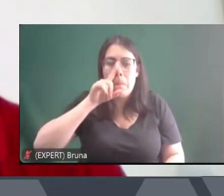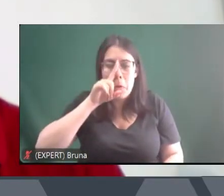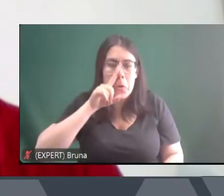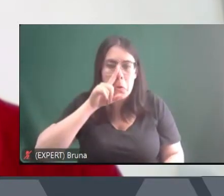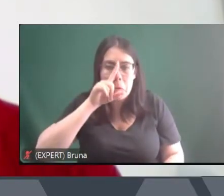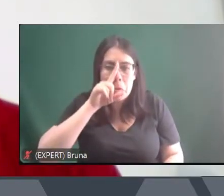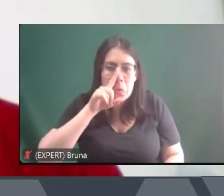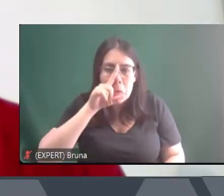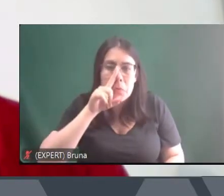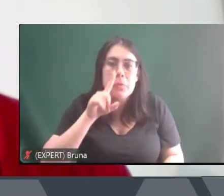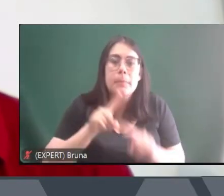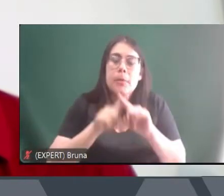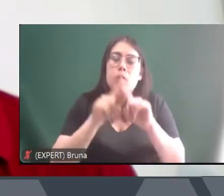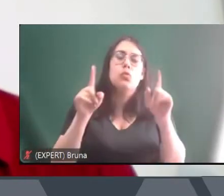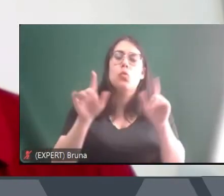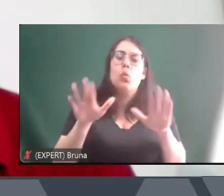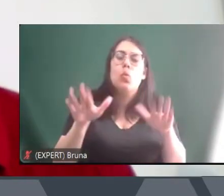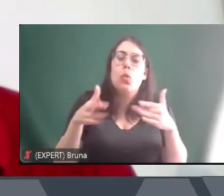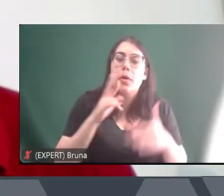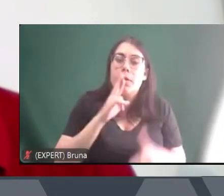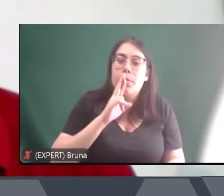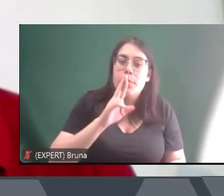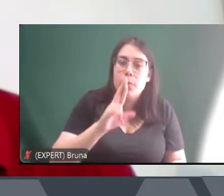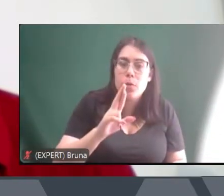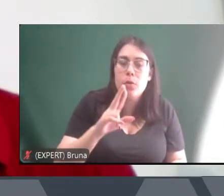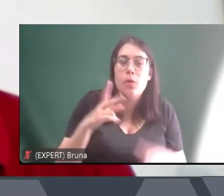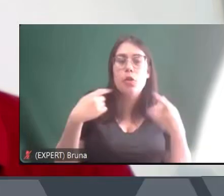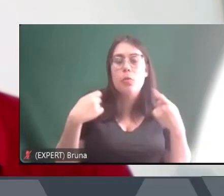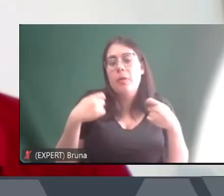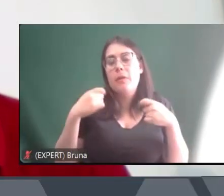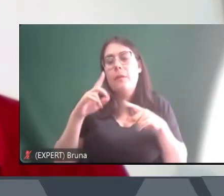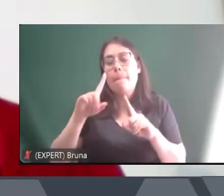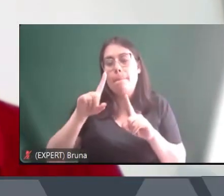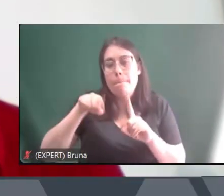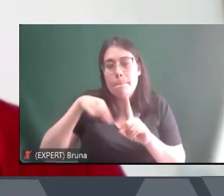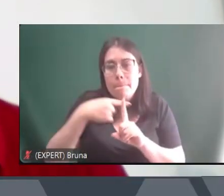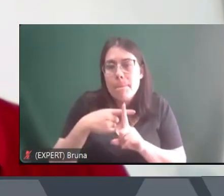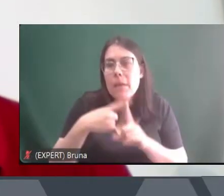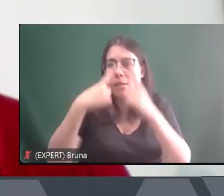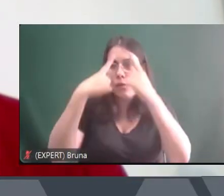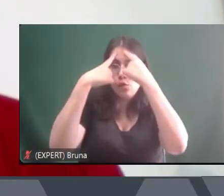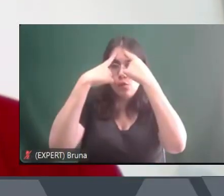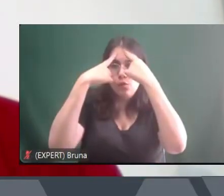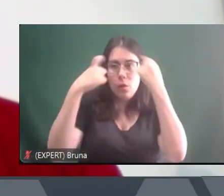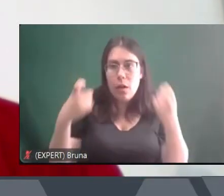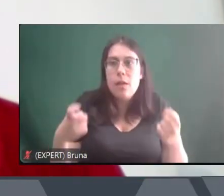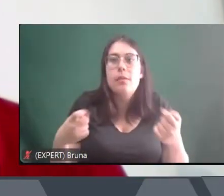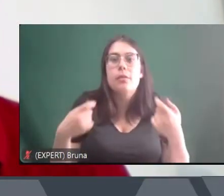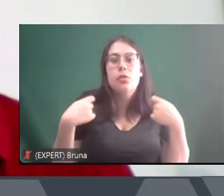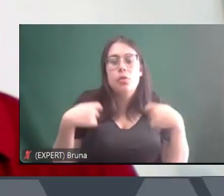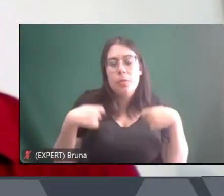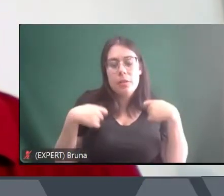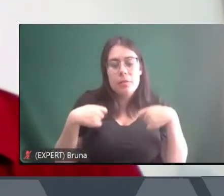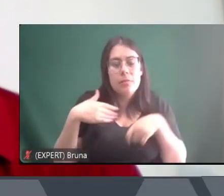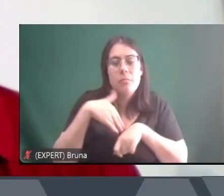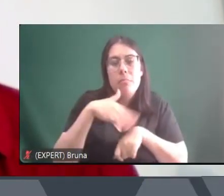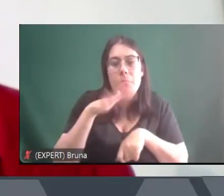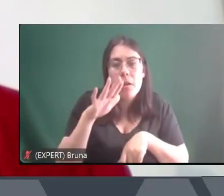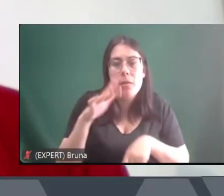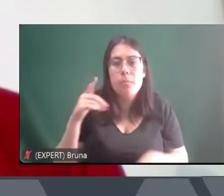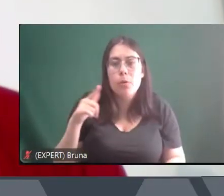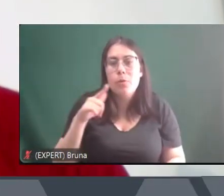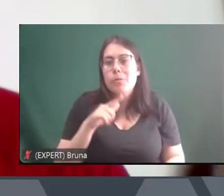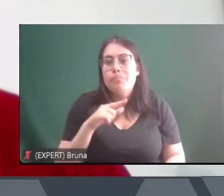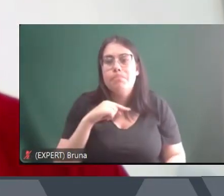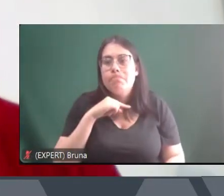errado mas qual que a solução é dobrar a dose do remédio já que não está dando certo vamos dobrar a dose do remédio sendo que elas não